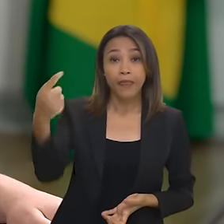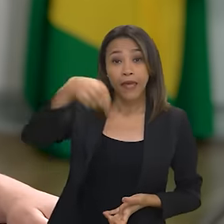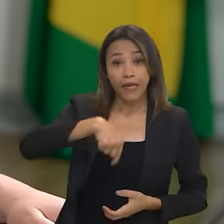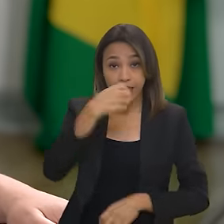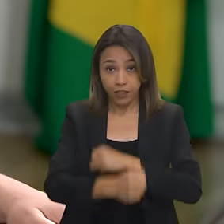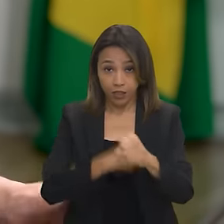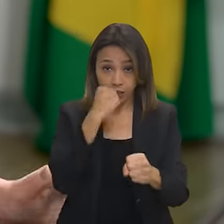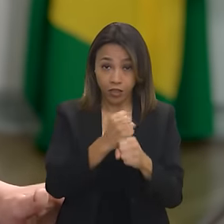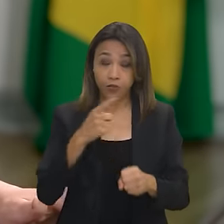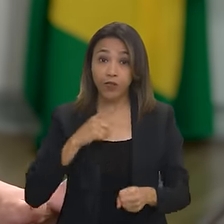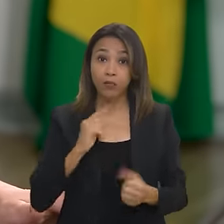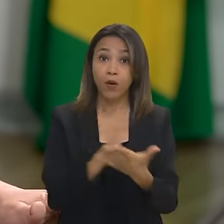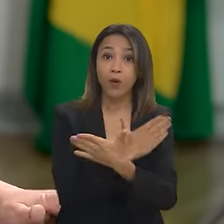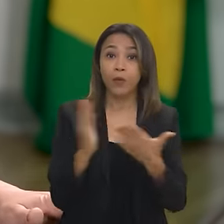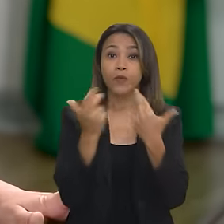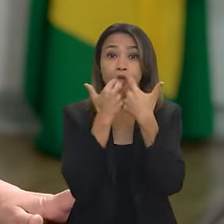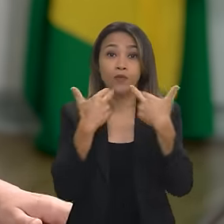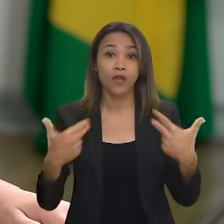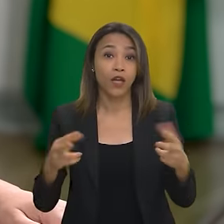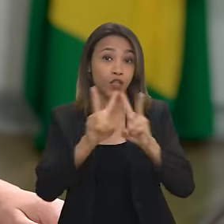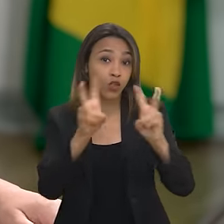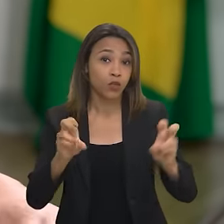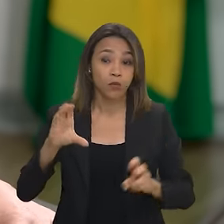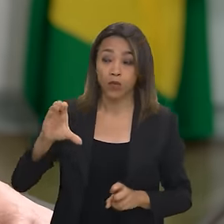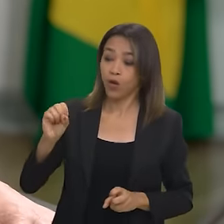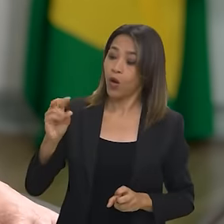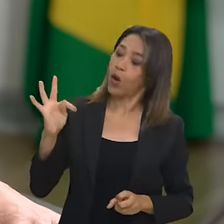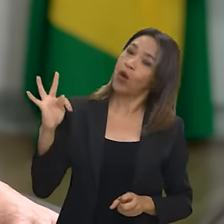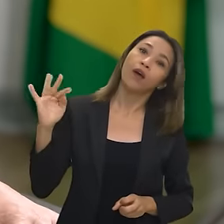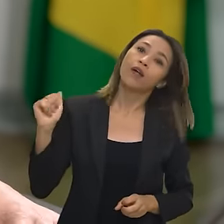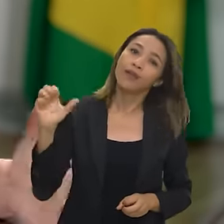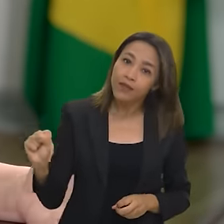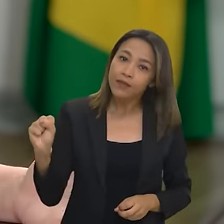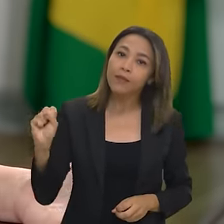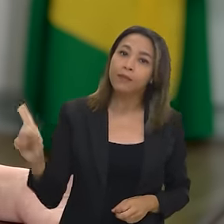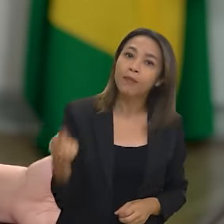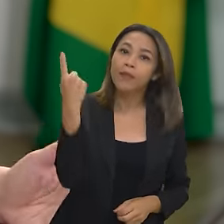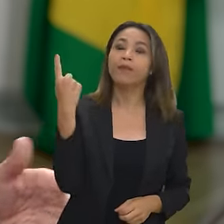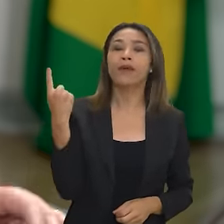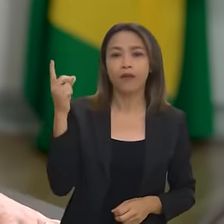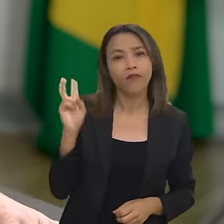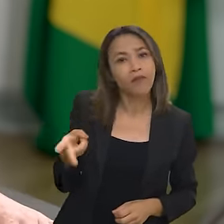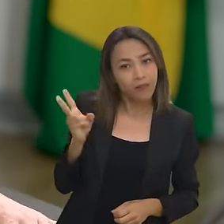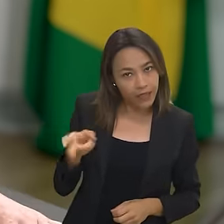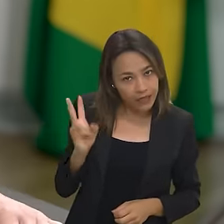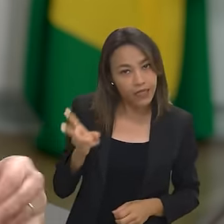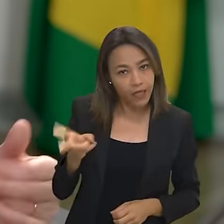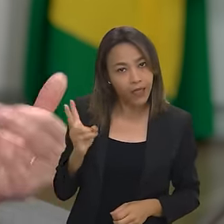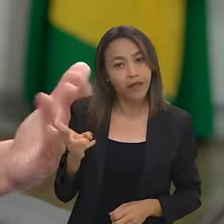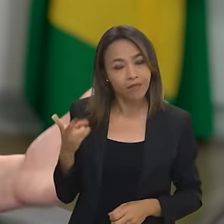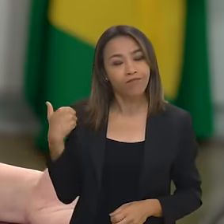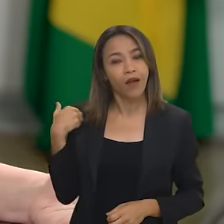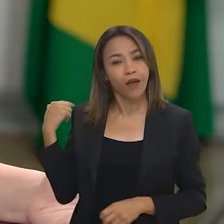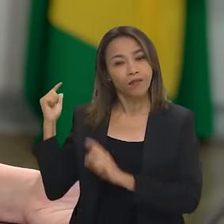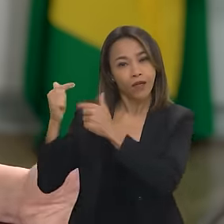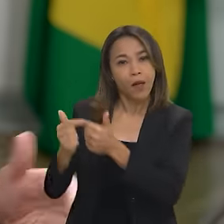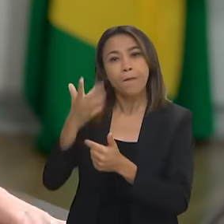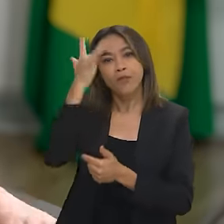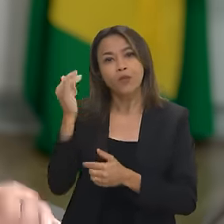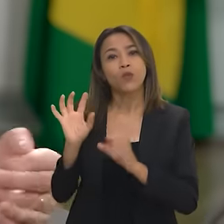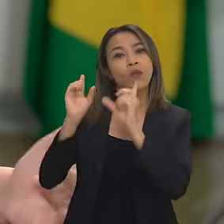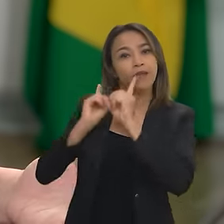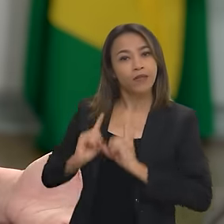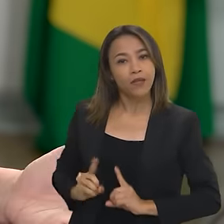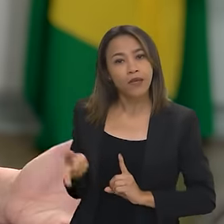Esse ano, a gente tem algumas novidades em relação às cotas. Acho que, primeiro, para as pessoas, a gente vai manter as cotas que já são tradicionais, a cota para pessoas com